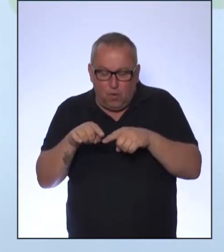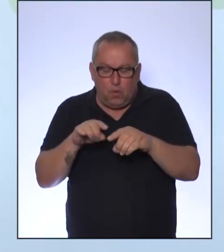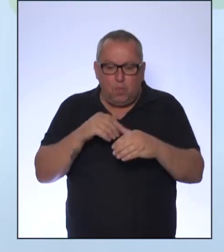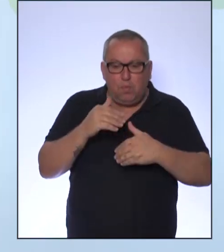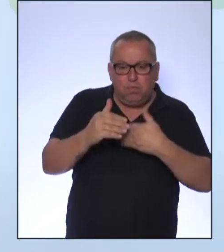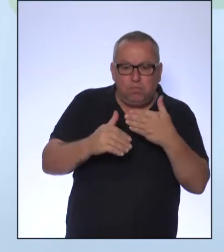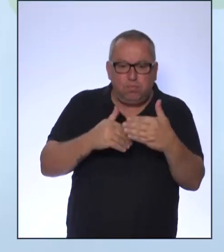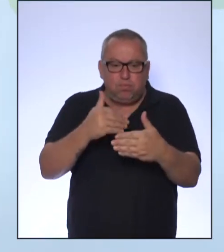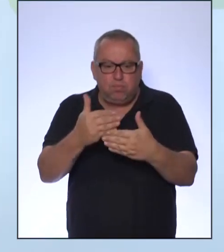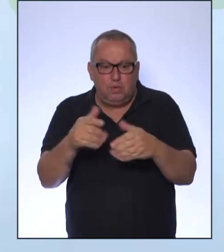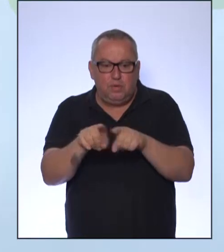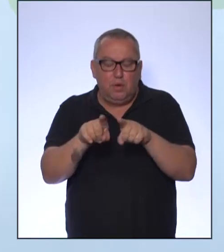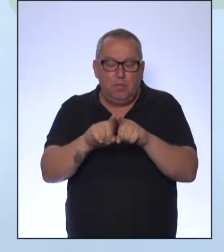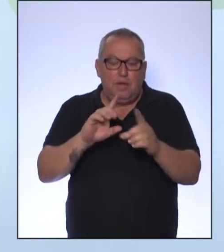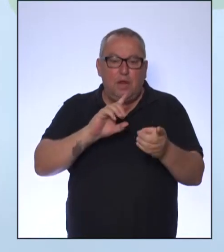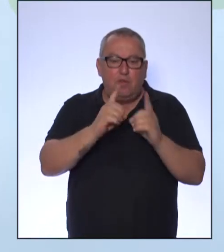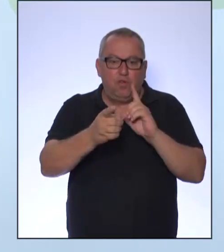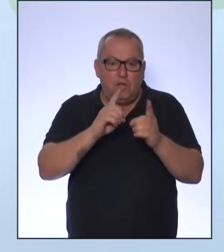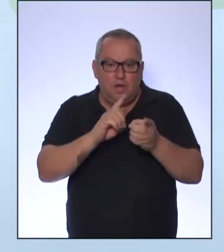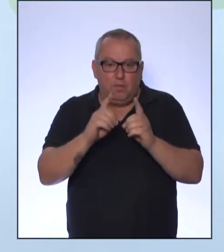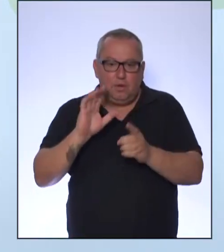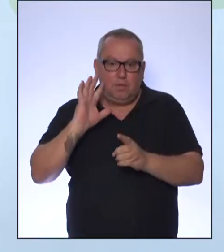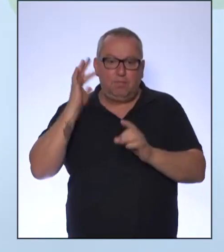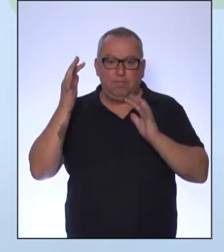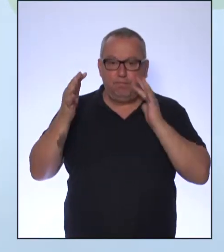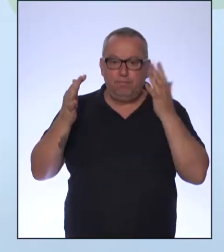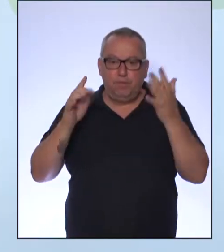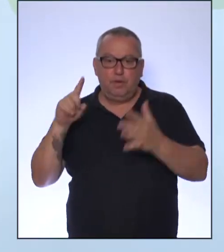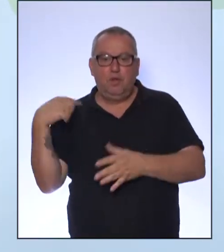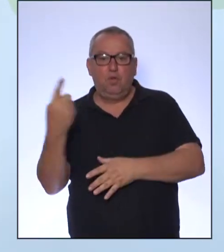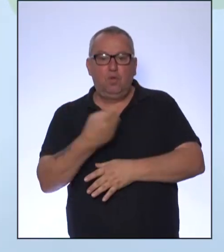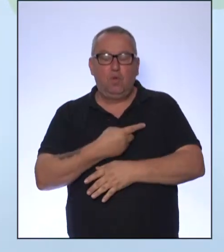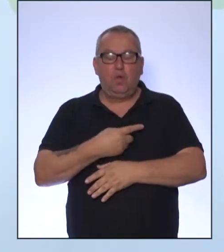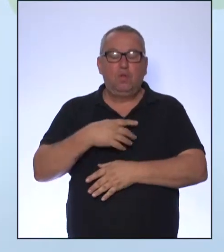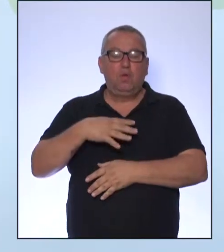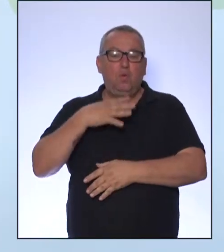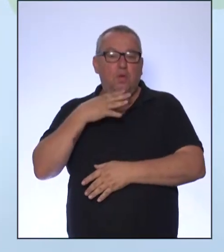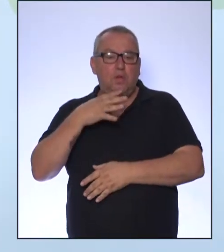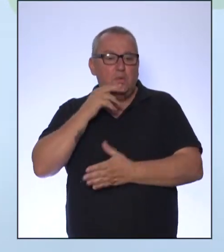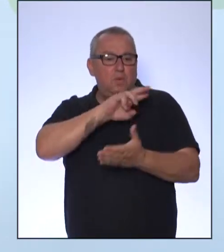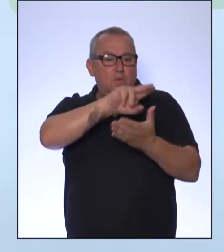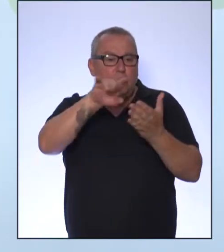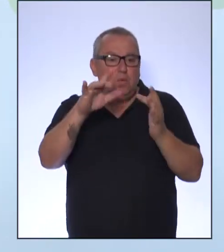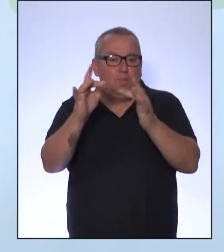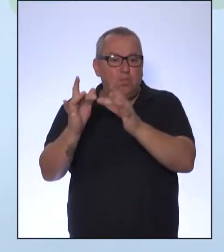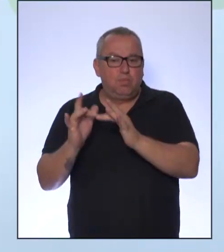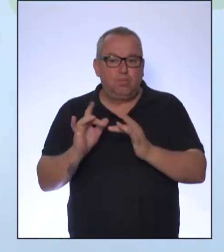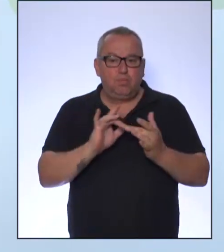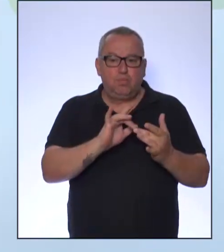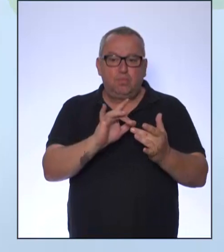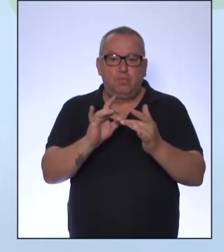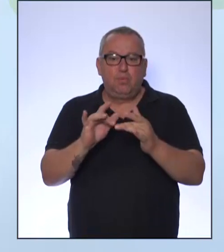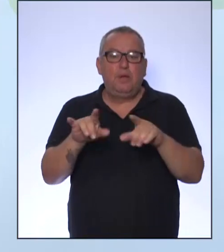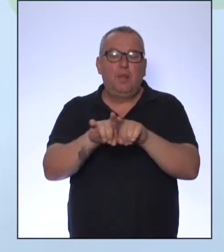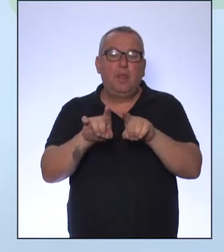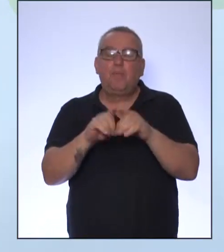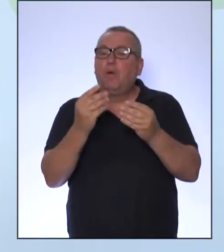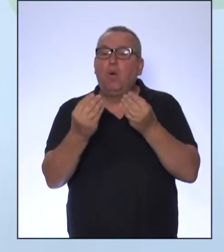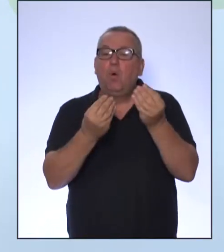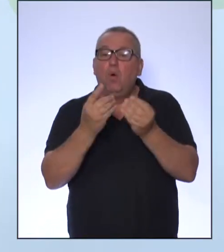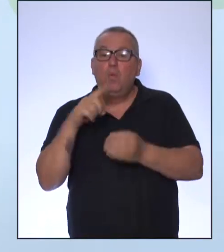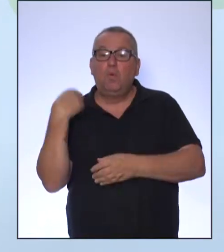fenômenos e das dinâmicas, que nós conhecemos as diferentes relações. E como a gente